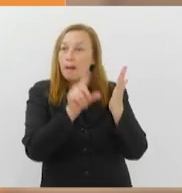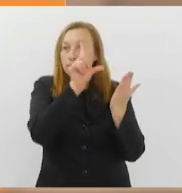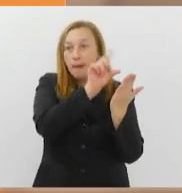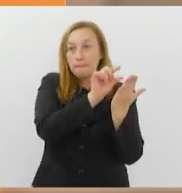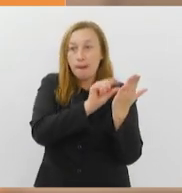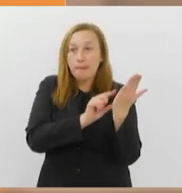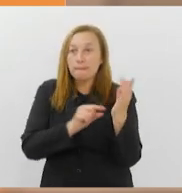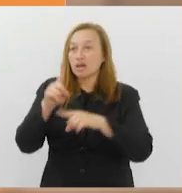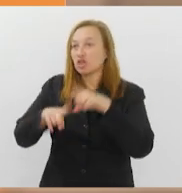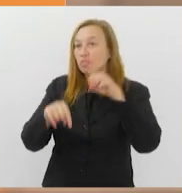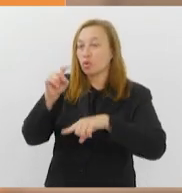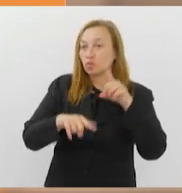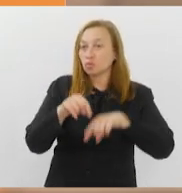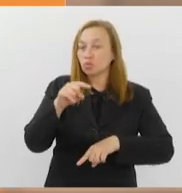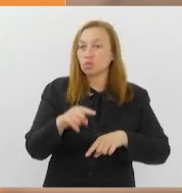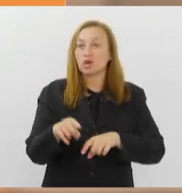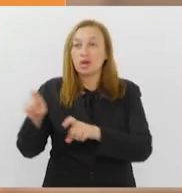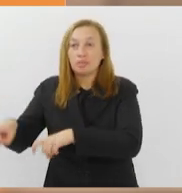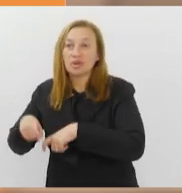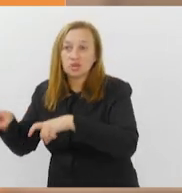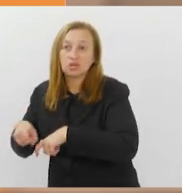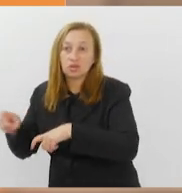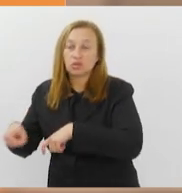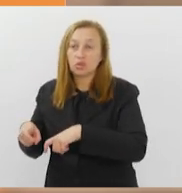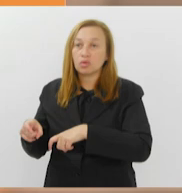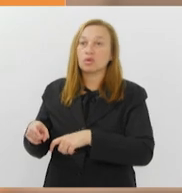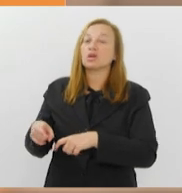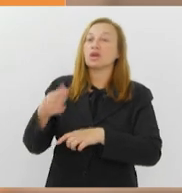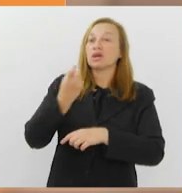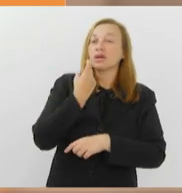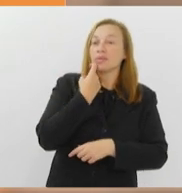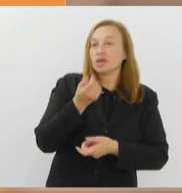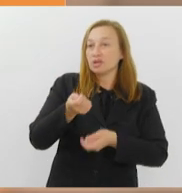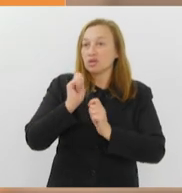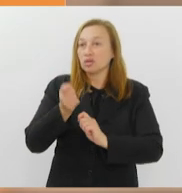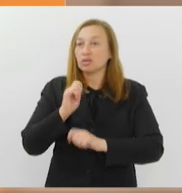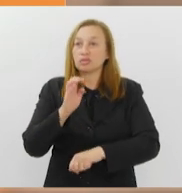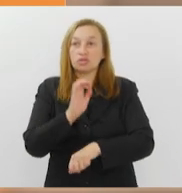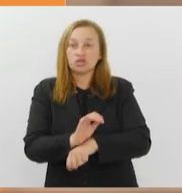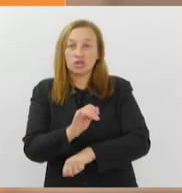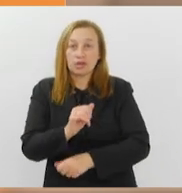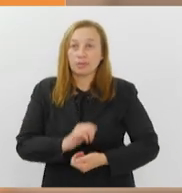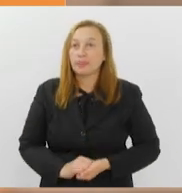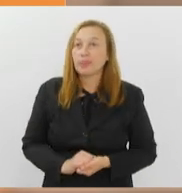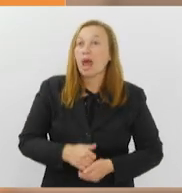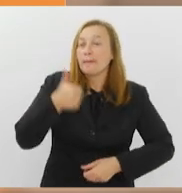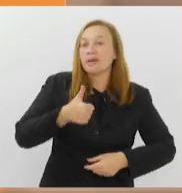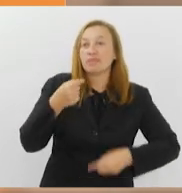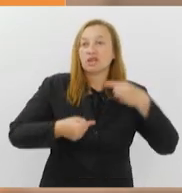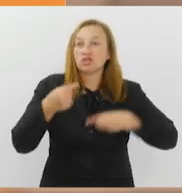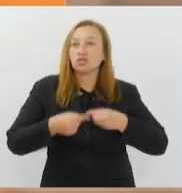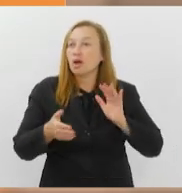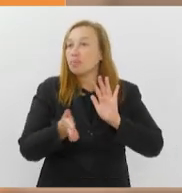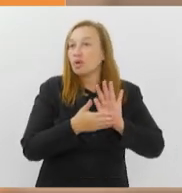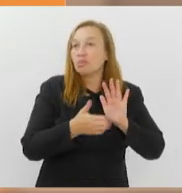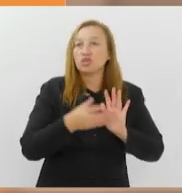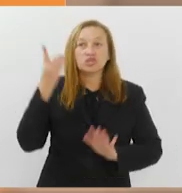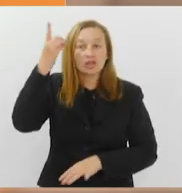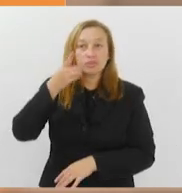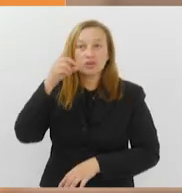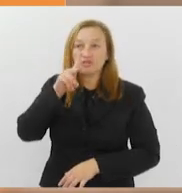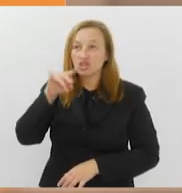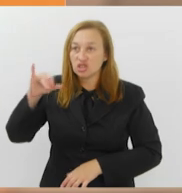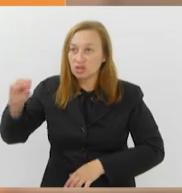pescadores, aquicultores e produtores rurais do estado. Em primeira discussão, a proposta do deputado